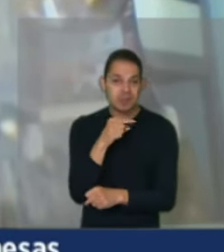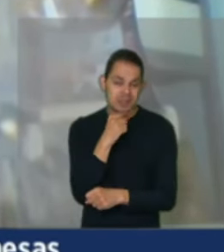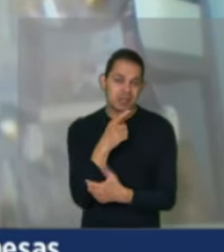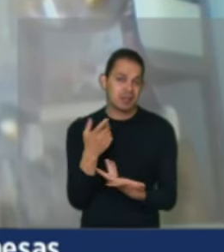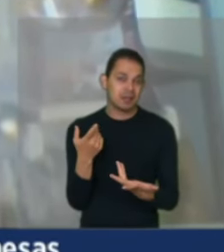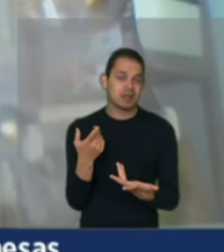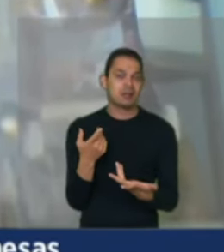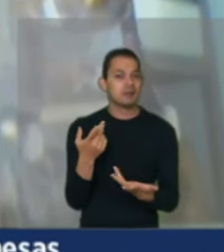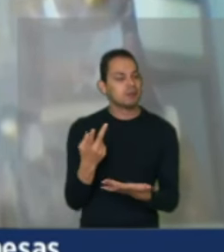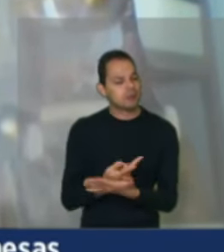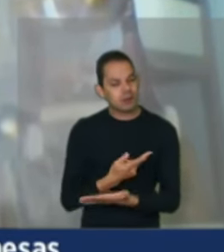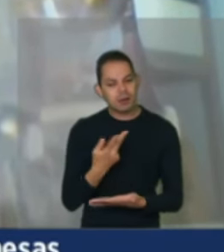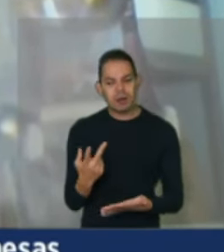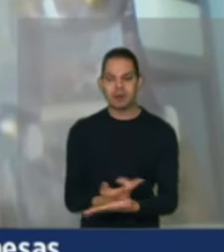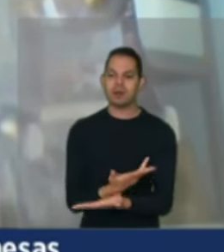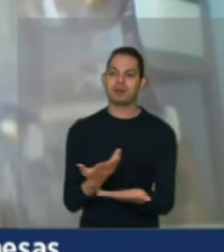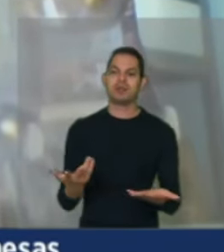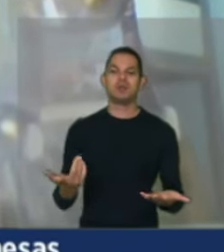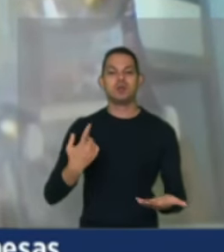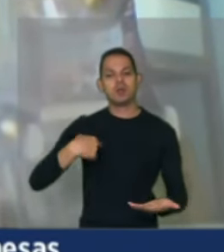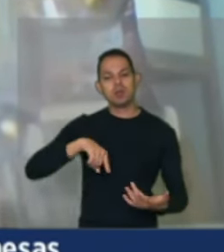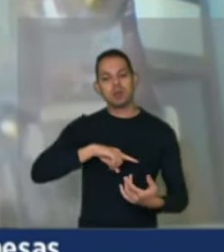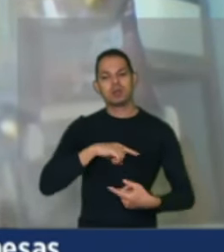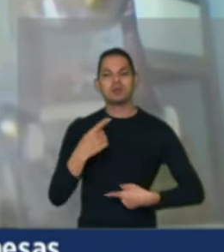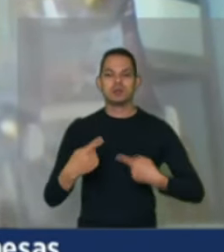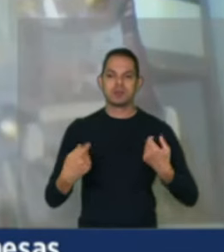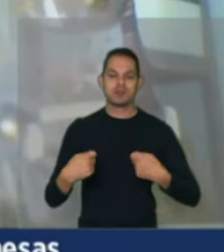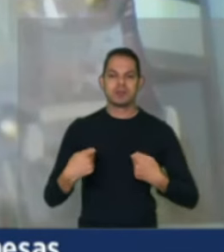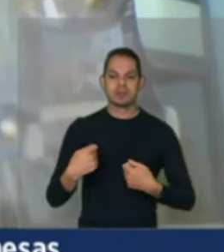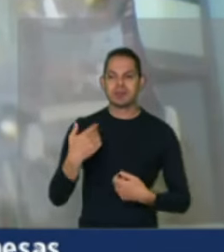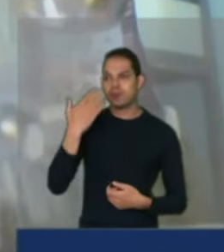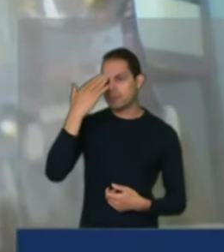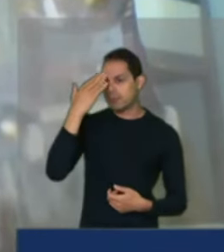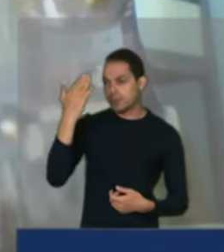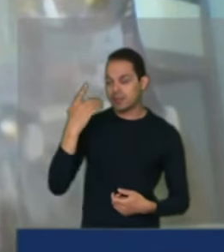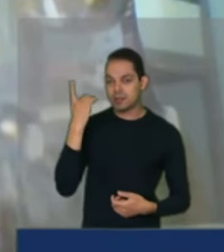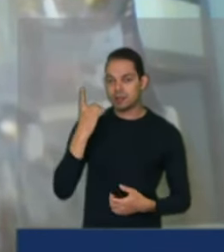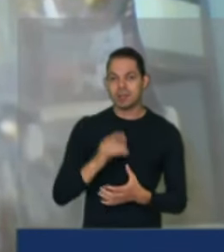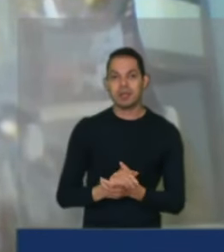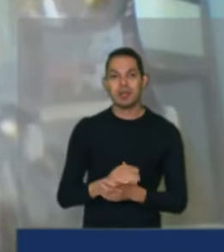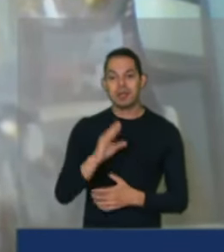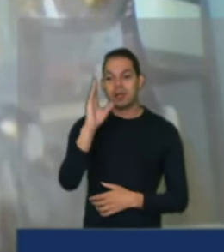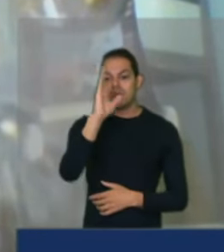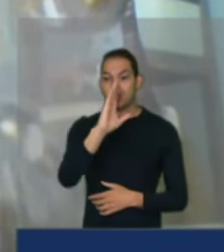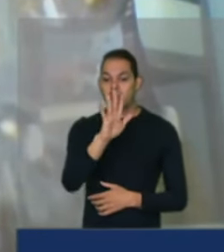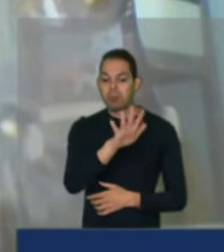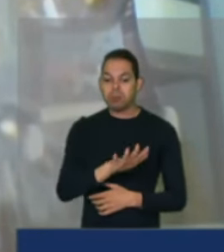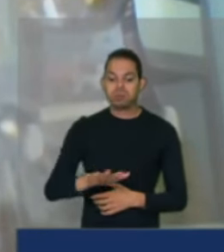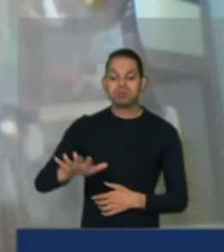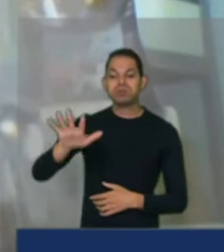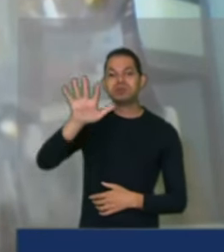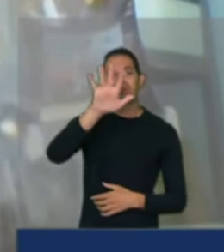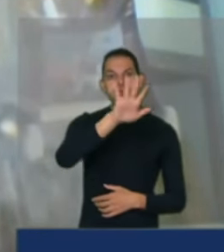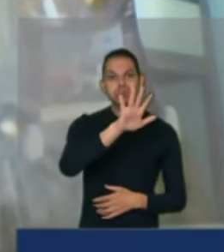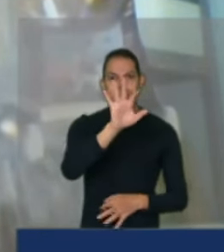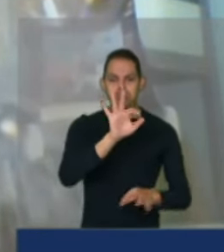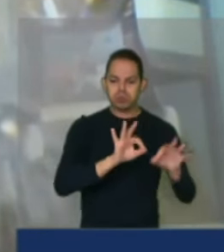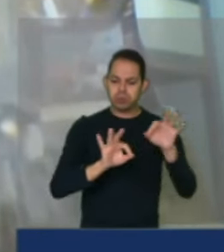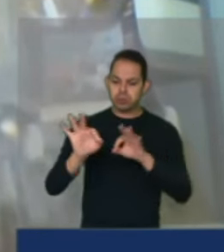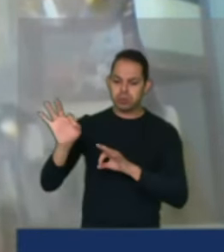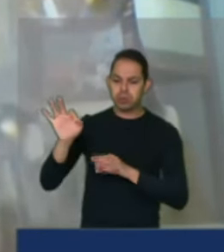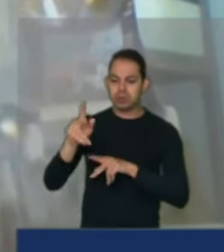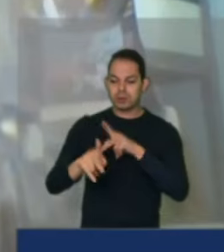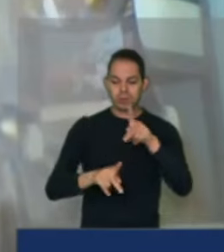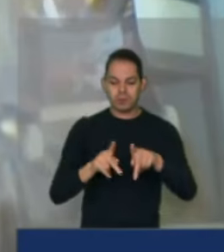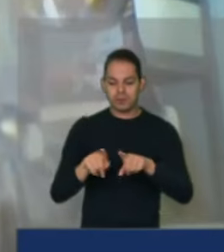fazer isso. A gente precisa discutir, obrigado, deputado, discutir um projeto de Brasil-nação a partir do povo e da soberania